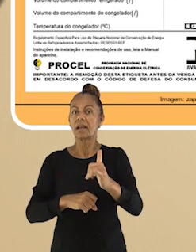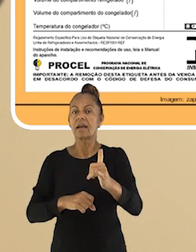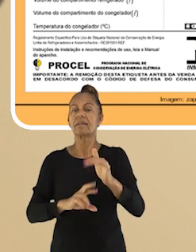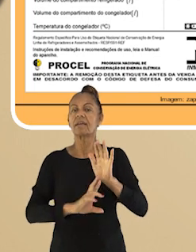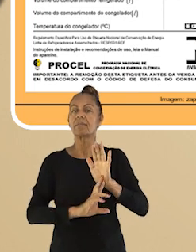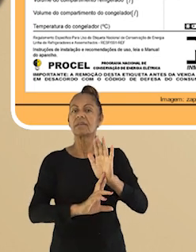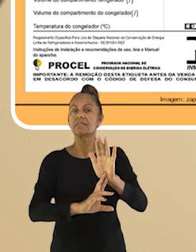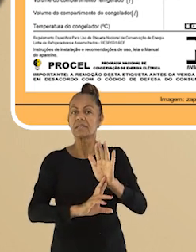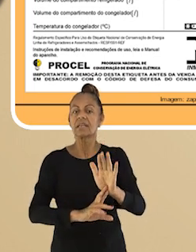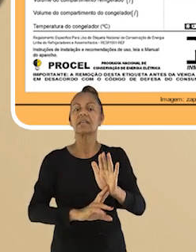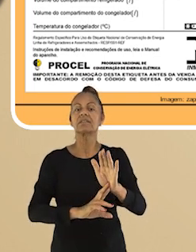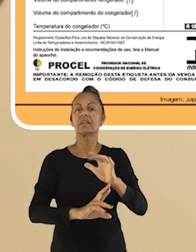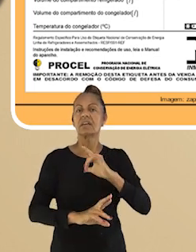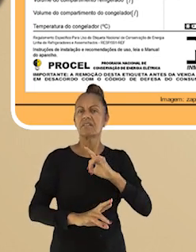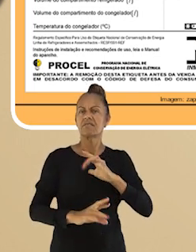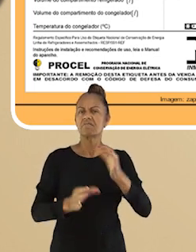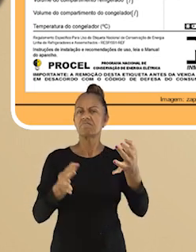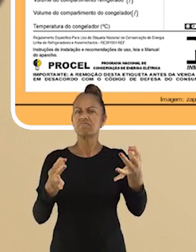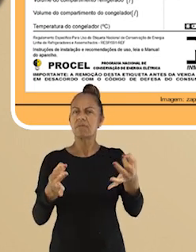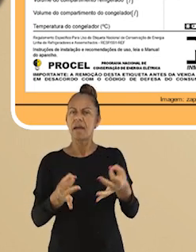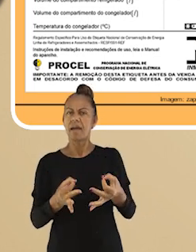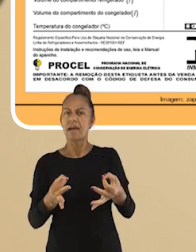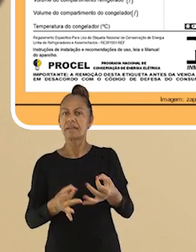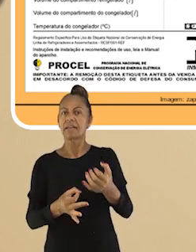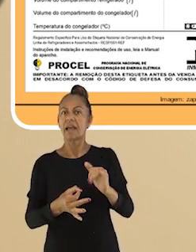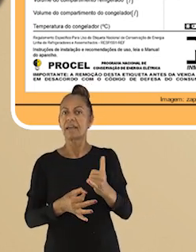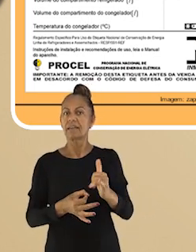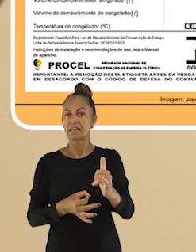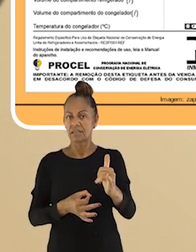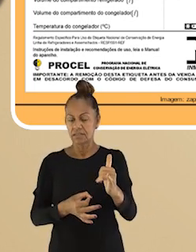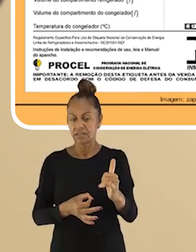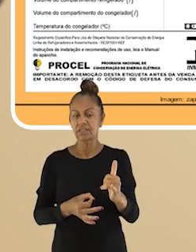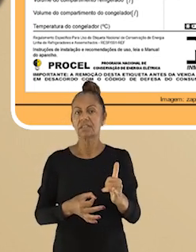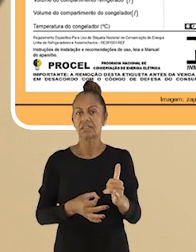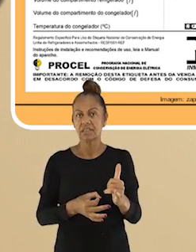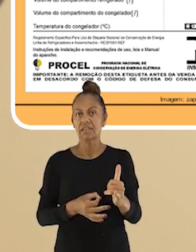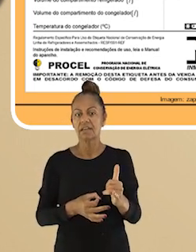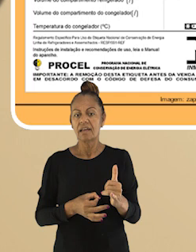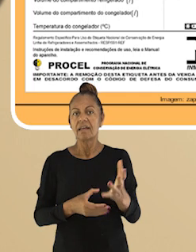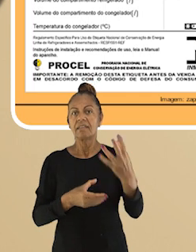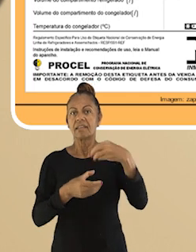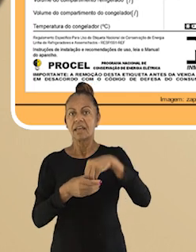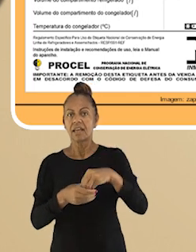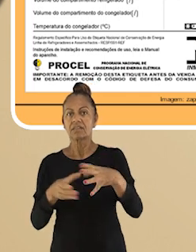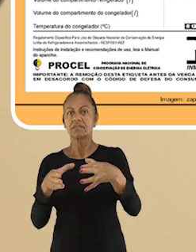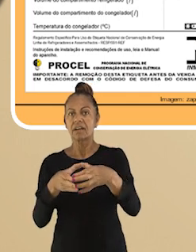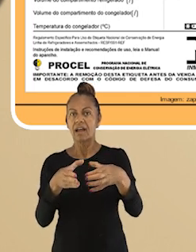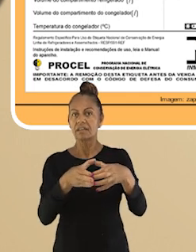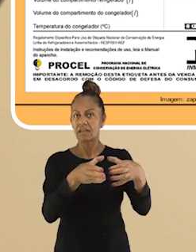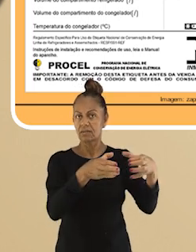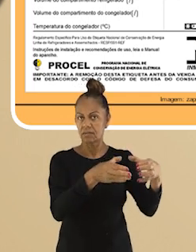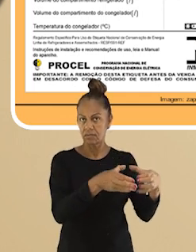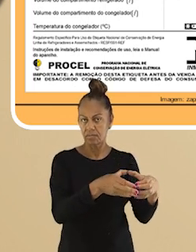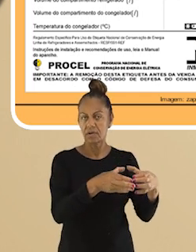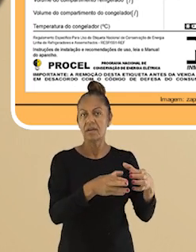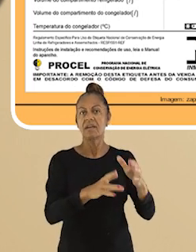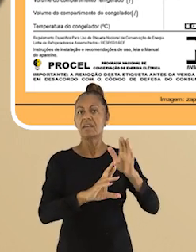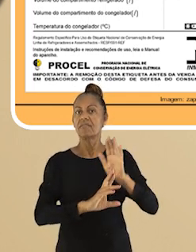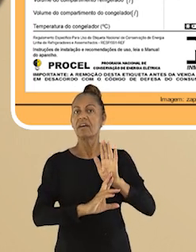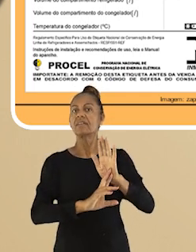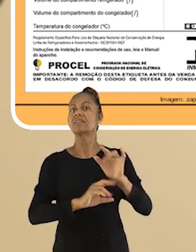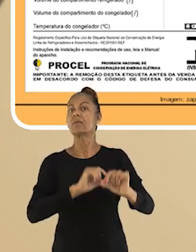hora da compra, indicando quais produtos que apresentam os melhores níveis de eficiência energética